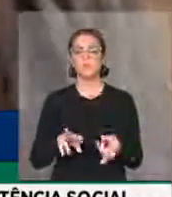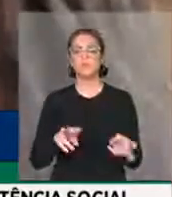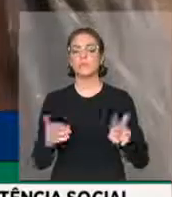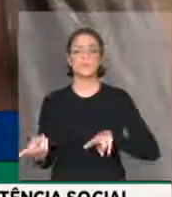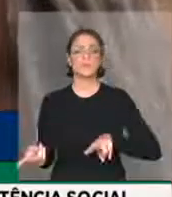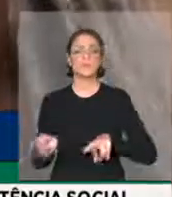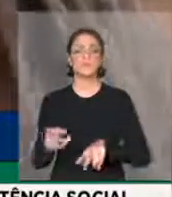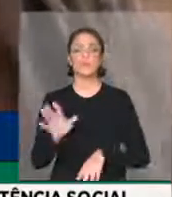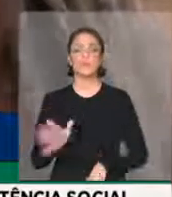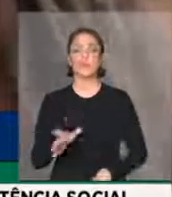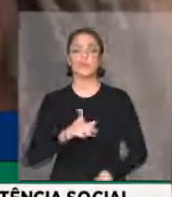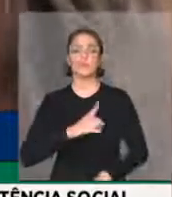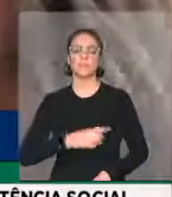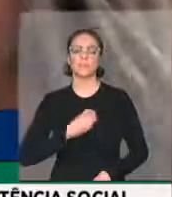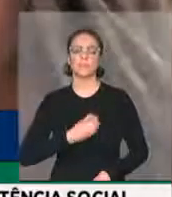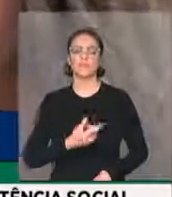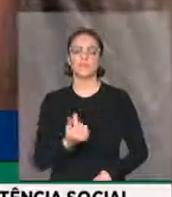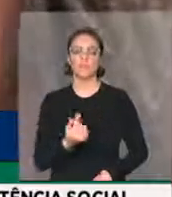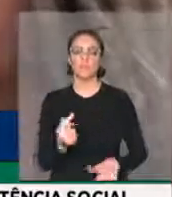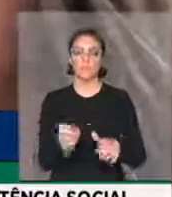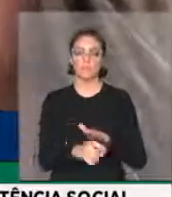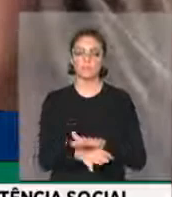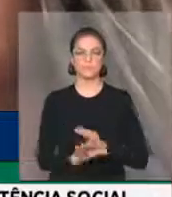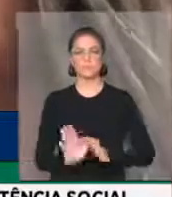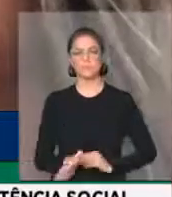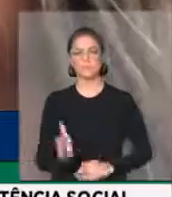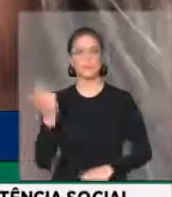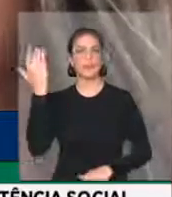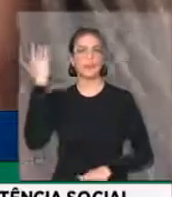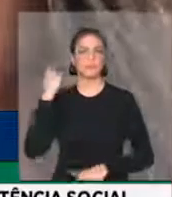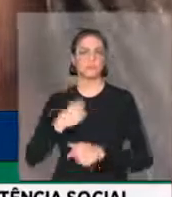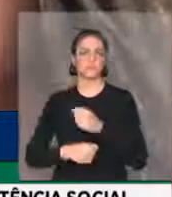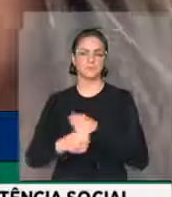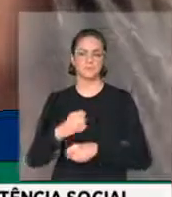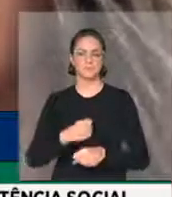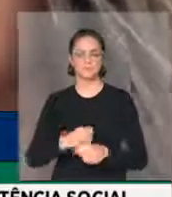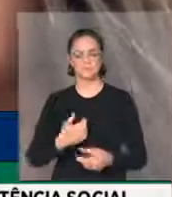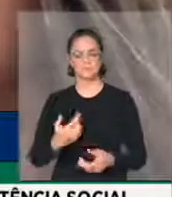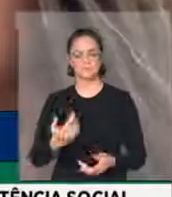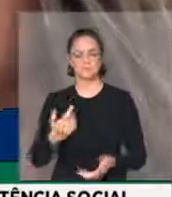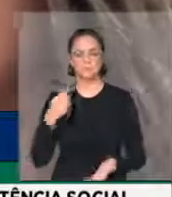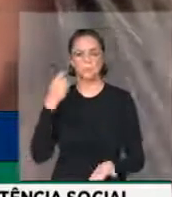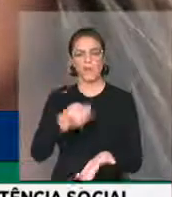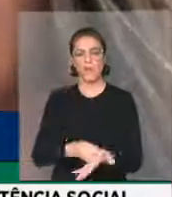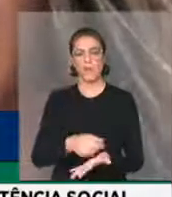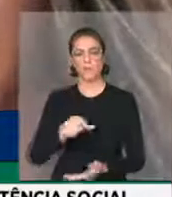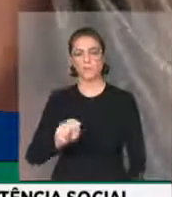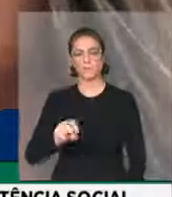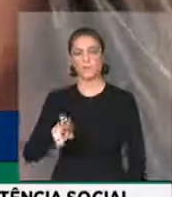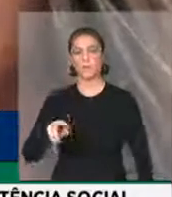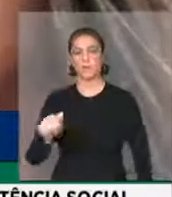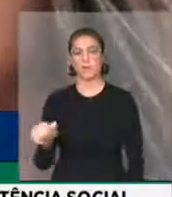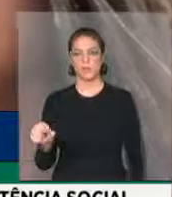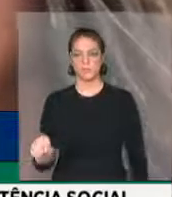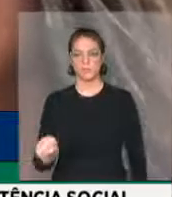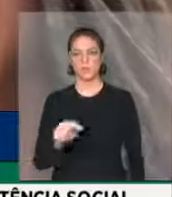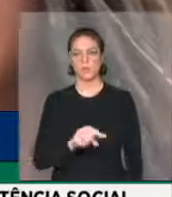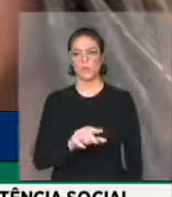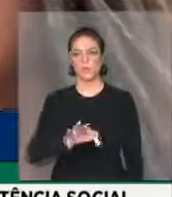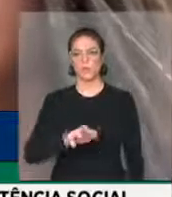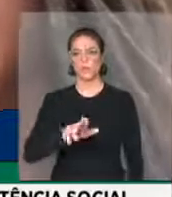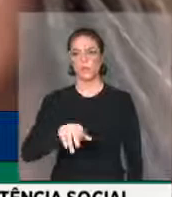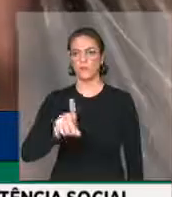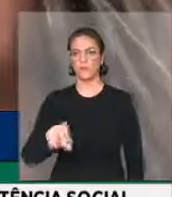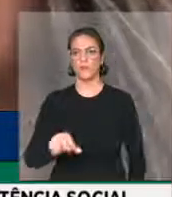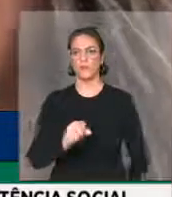saldos entre os blocos de financiamento ou recursos já pagos pela União no âmbito de cofinanciamento das ações dos SUAS aos fundos de assistência